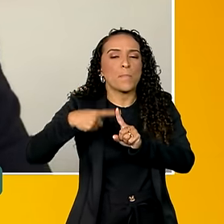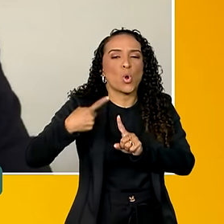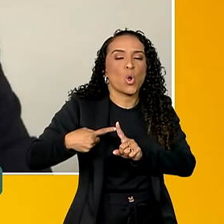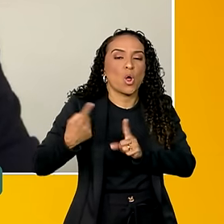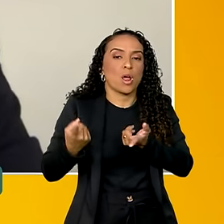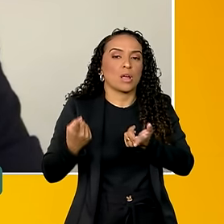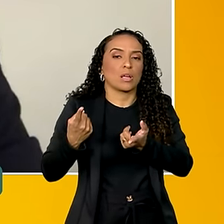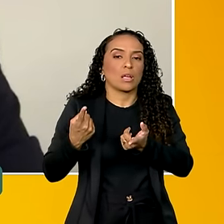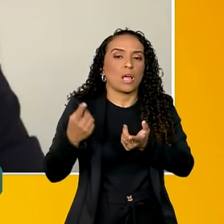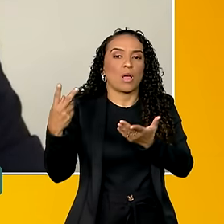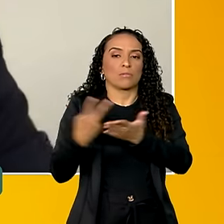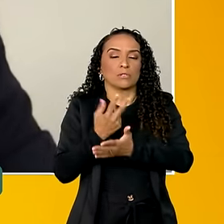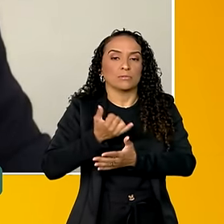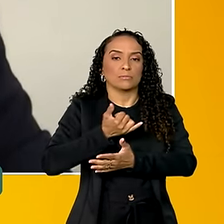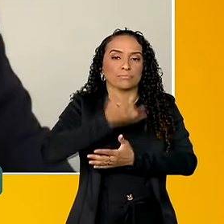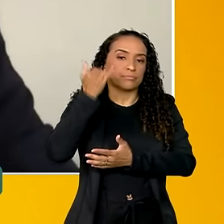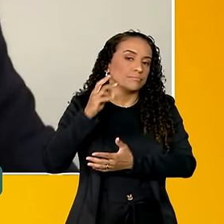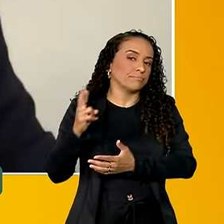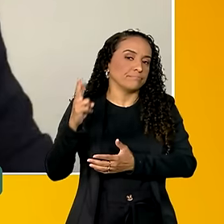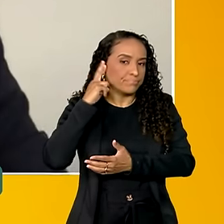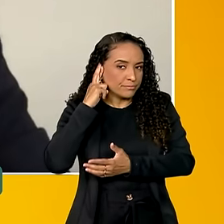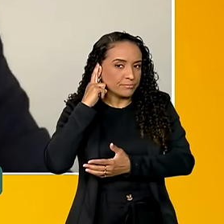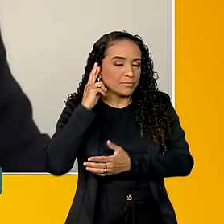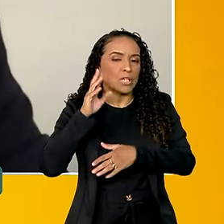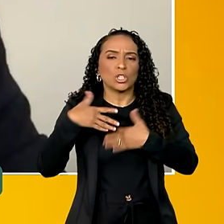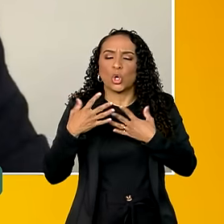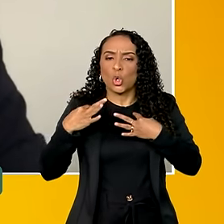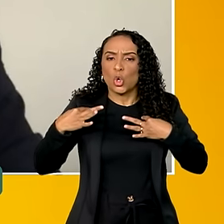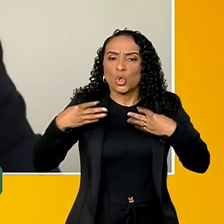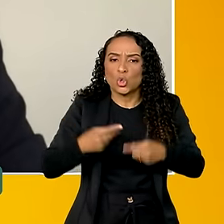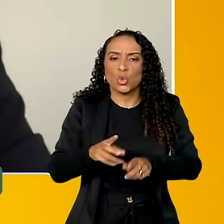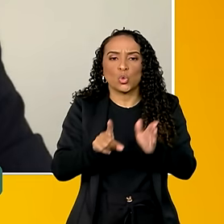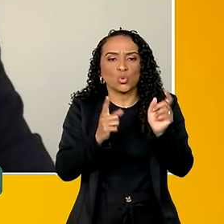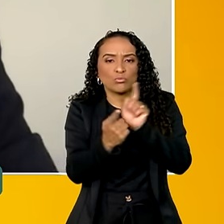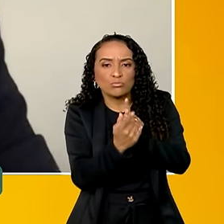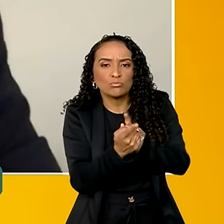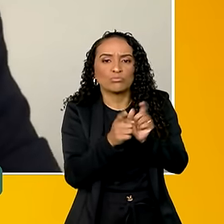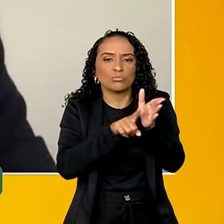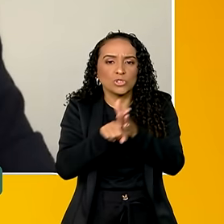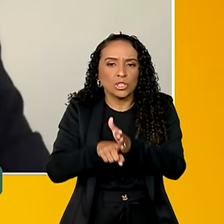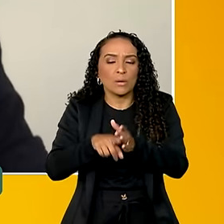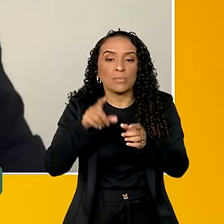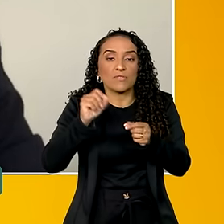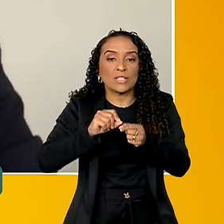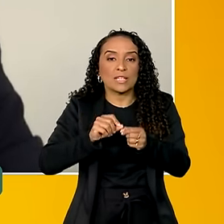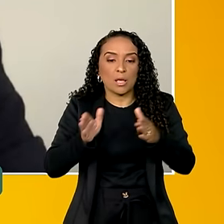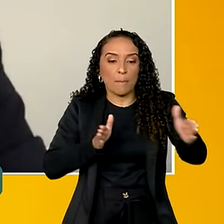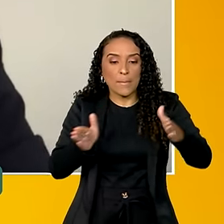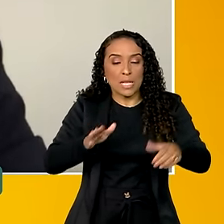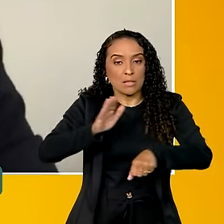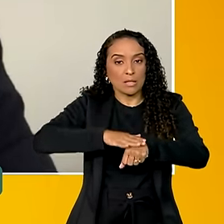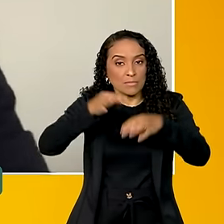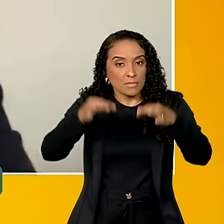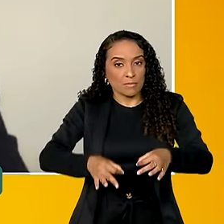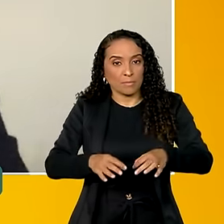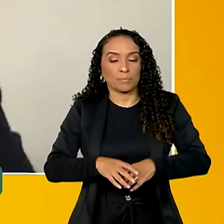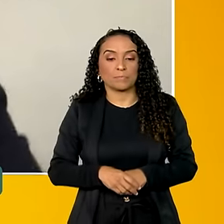levam à perda auditiva. Toda a consulta e o exame vai ter que ser feito em um determinado período de tempo.